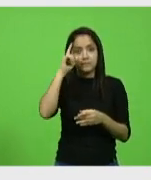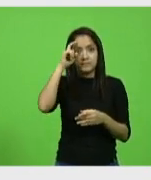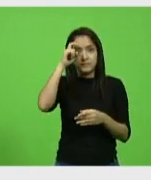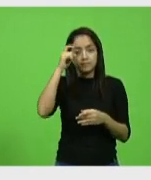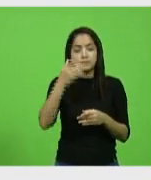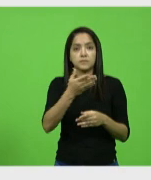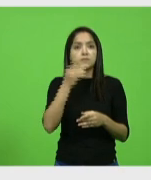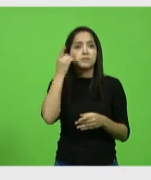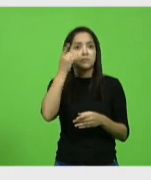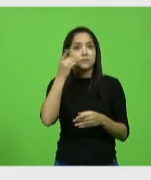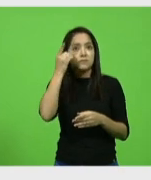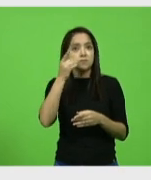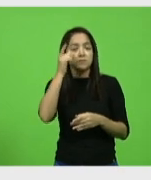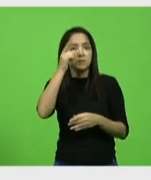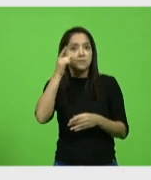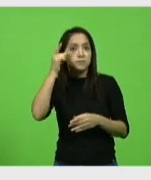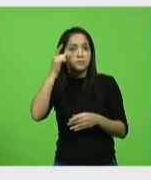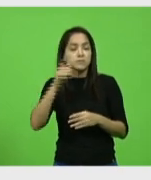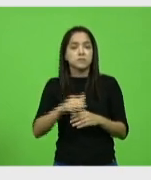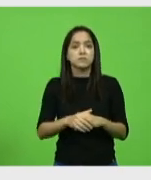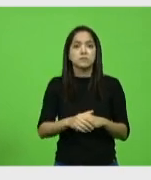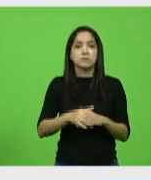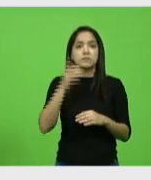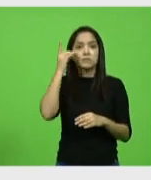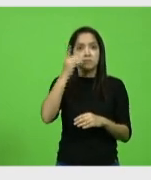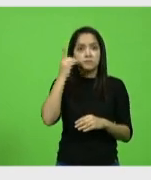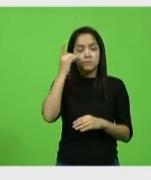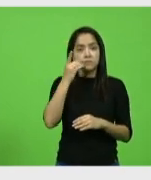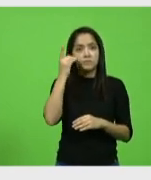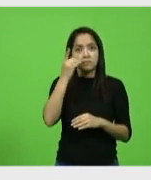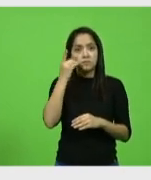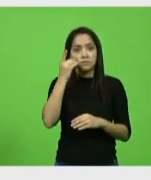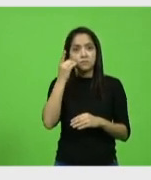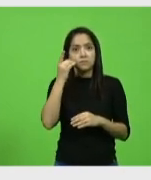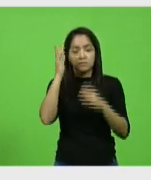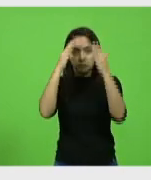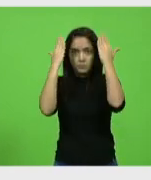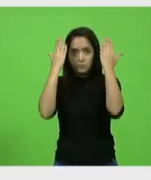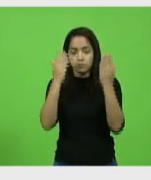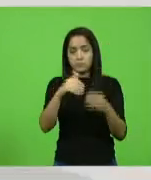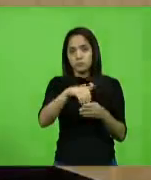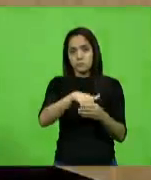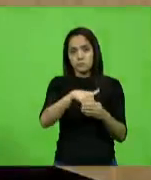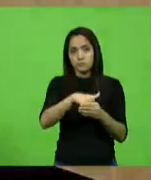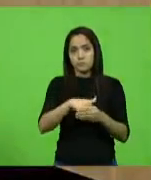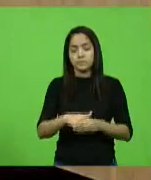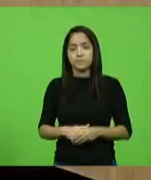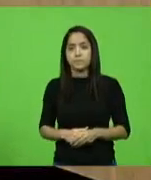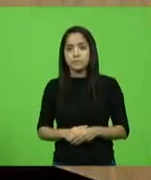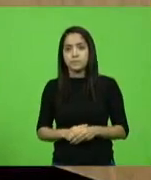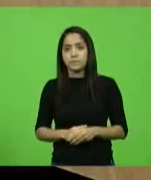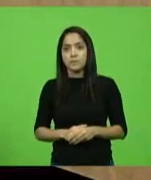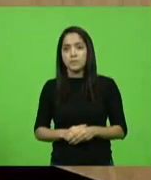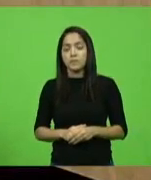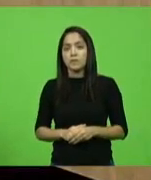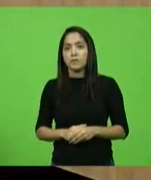no deputado Laércio Schuster e no deputado José Milton Schaefer. Agora a bancada do PT, começando